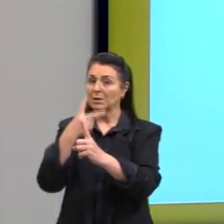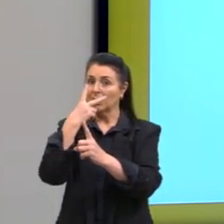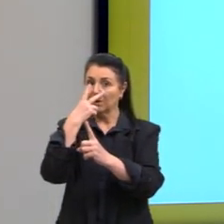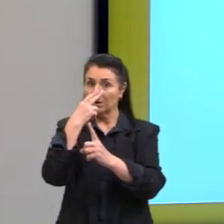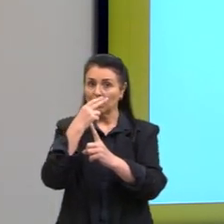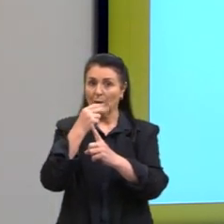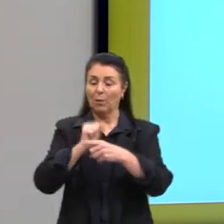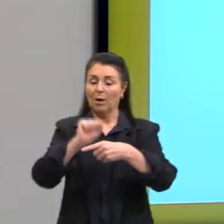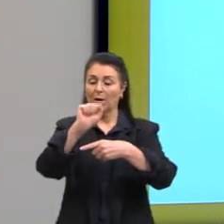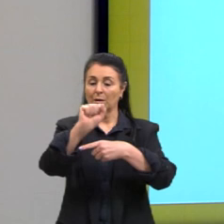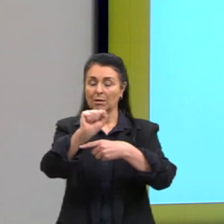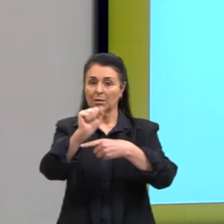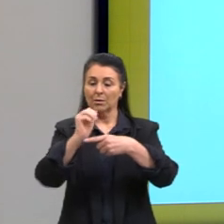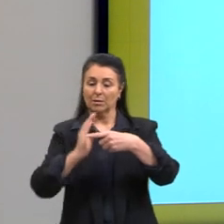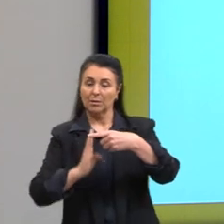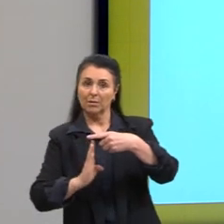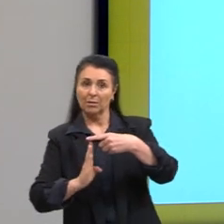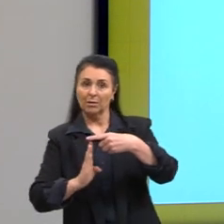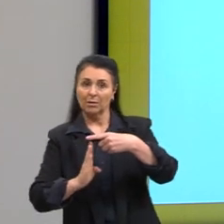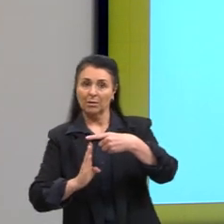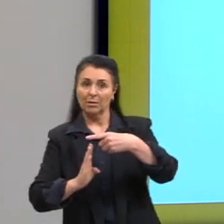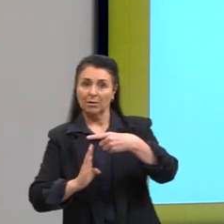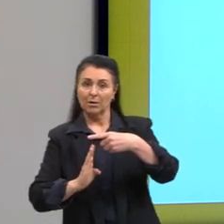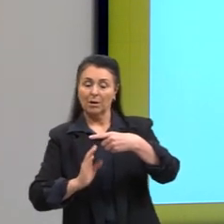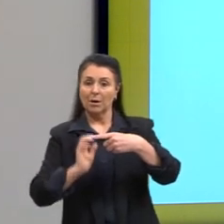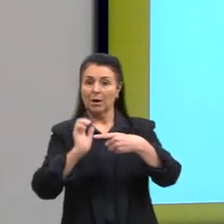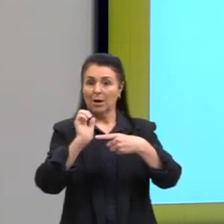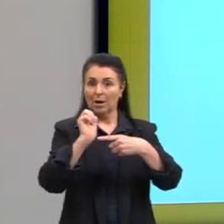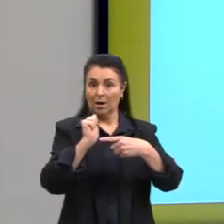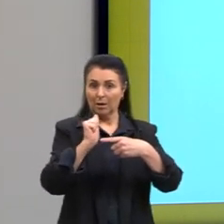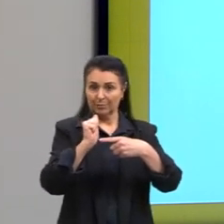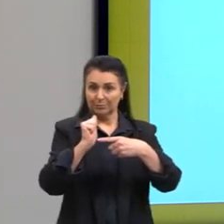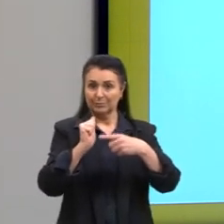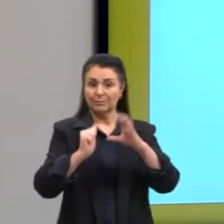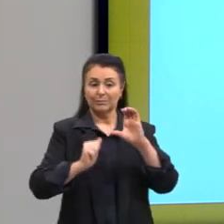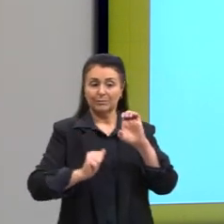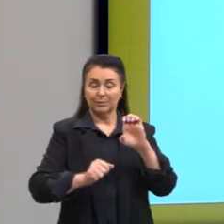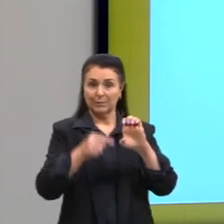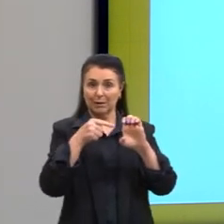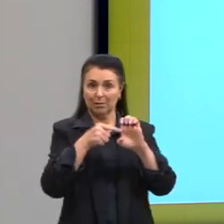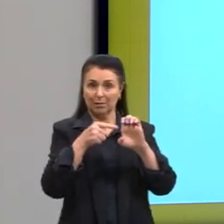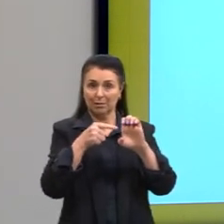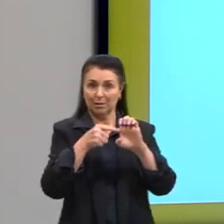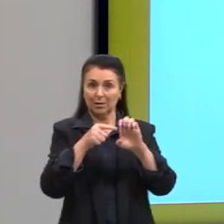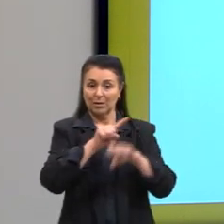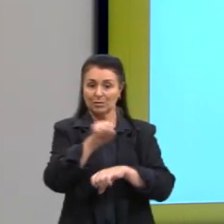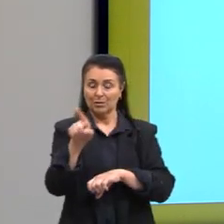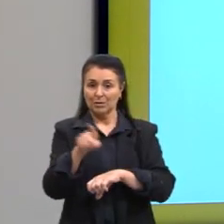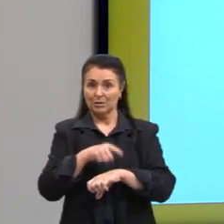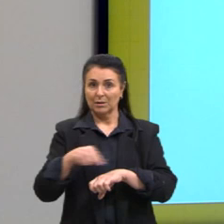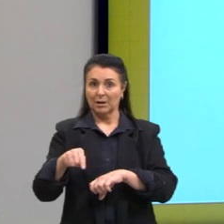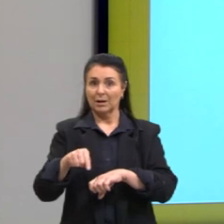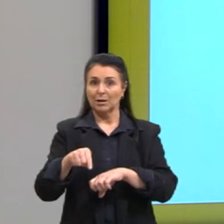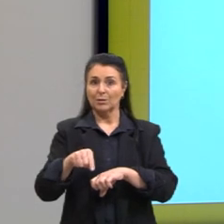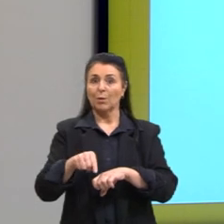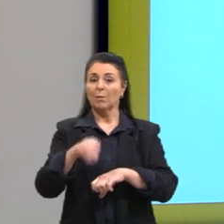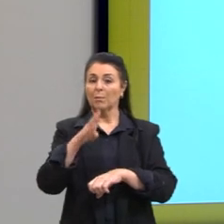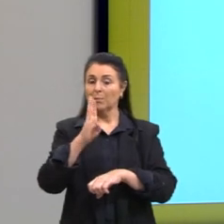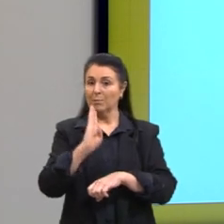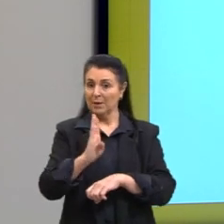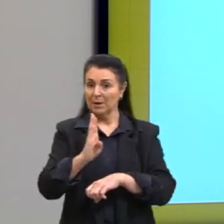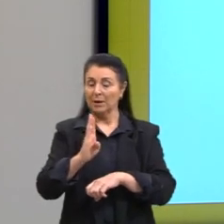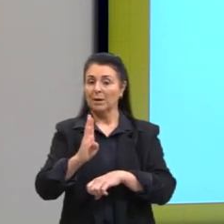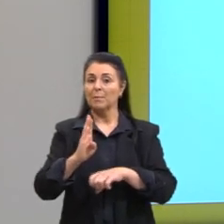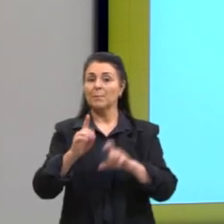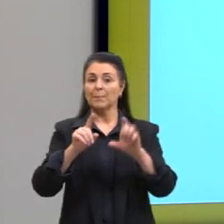A sobre B para A pertencente aos inteiros e B pertencente aos inteiros diferente de zero.